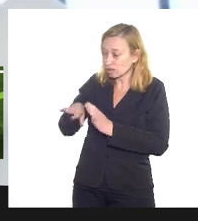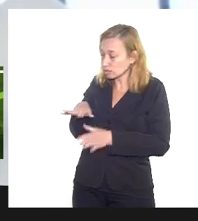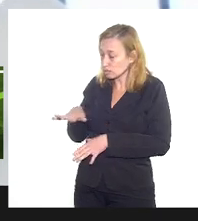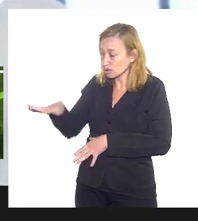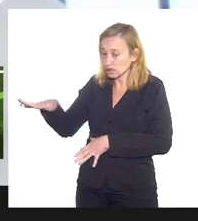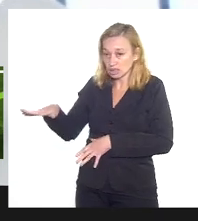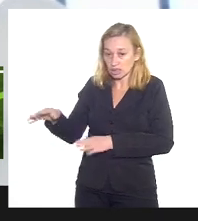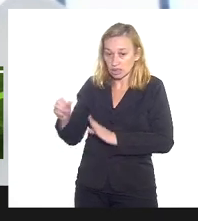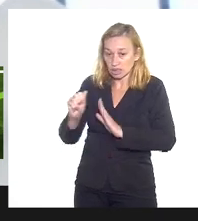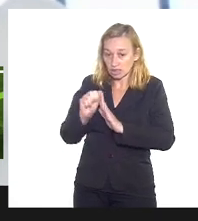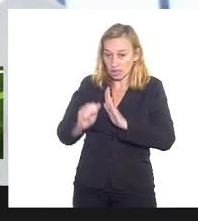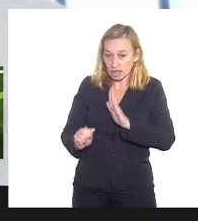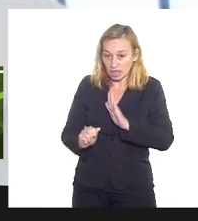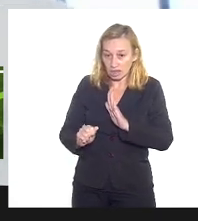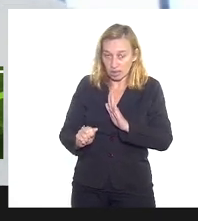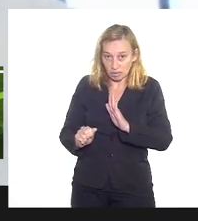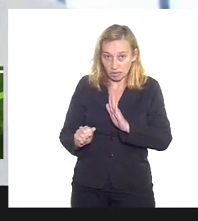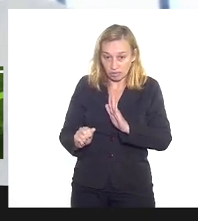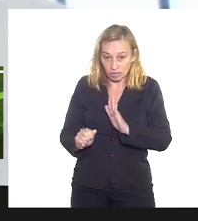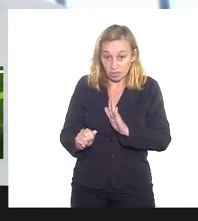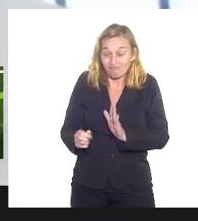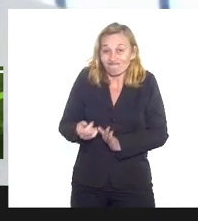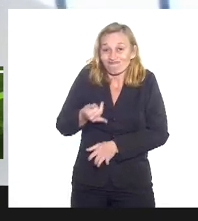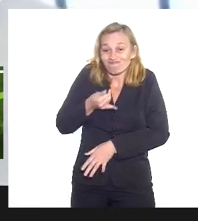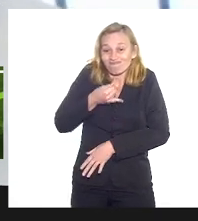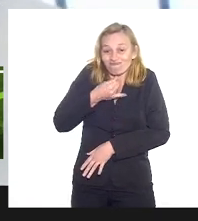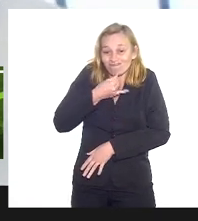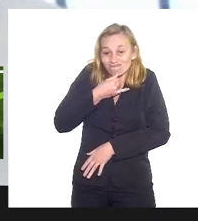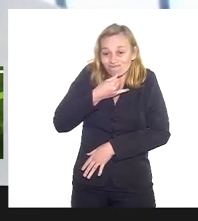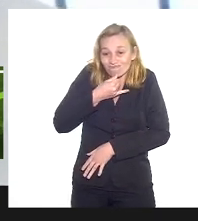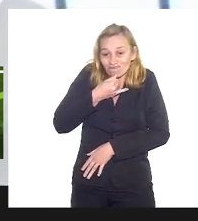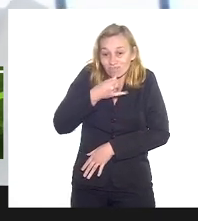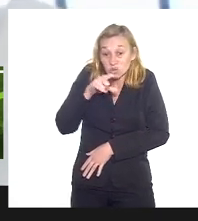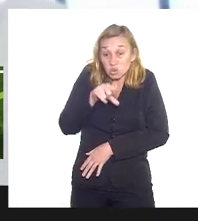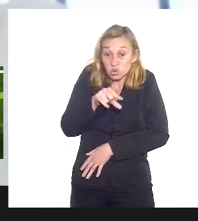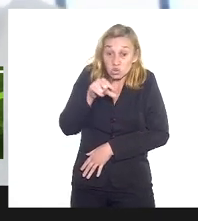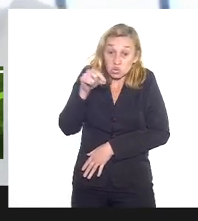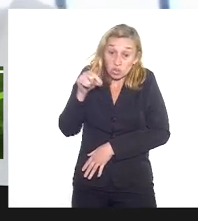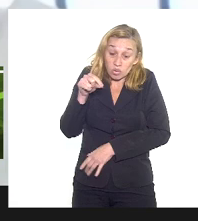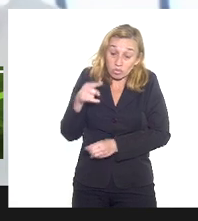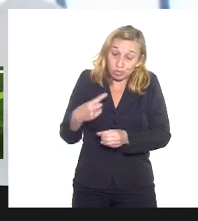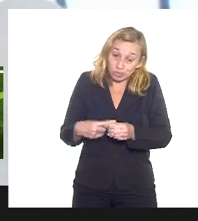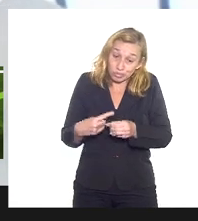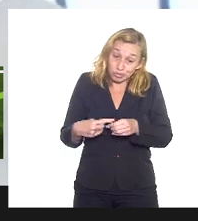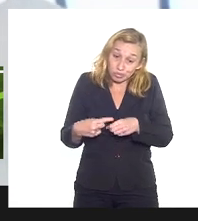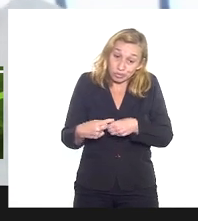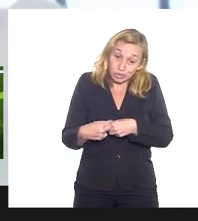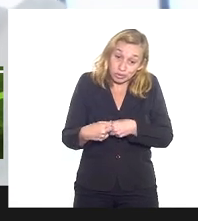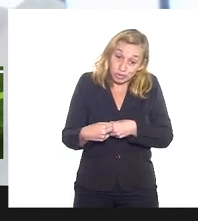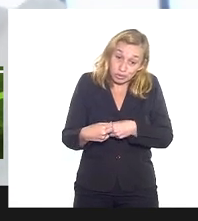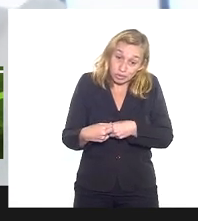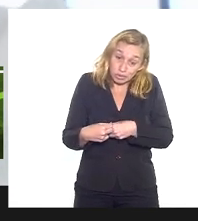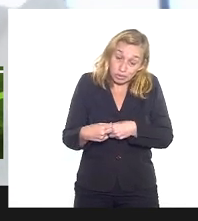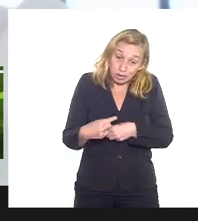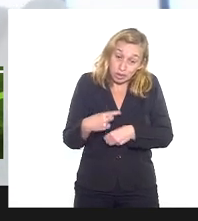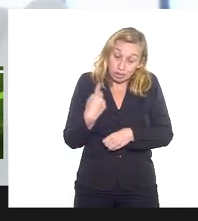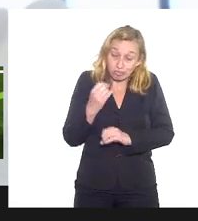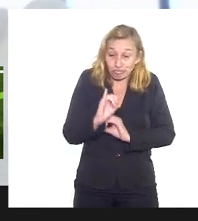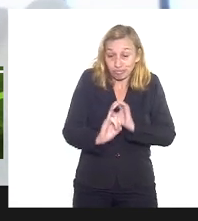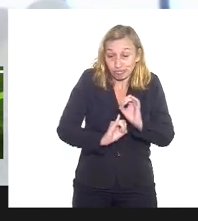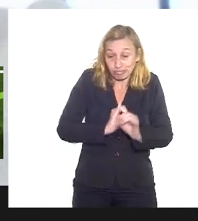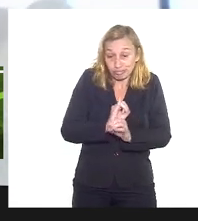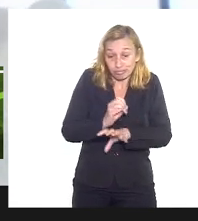que seria interreligiosa que infelizmente por escolha do município a nossa internet é tão